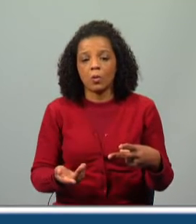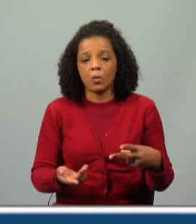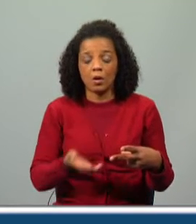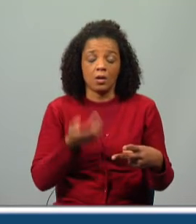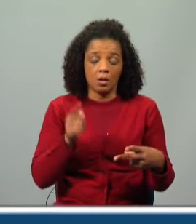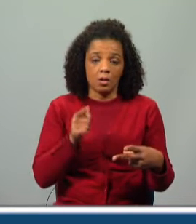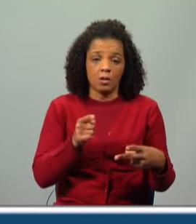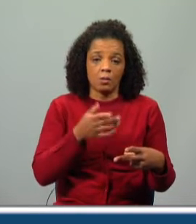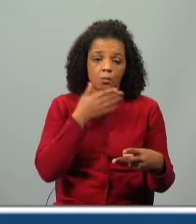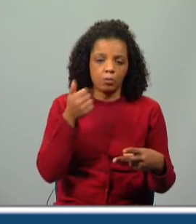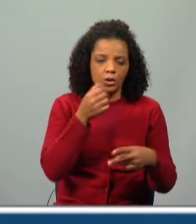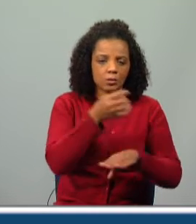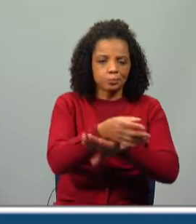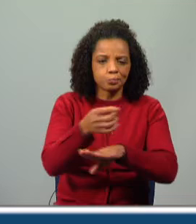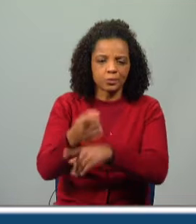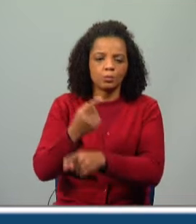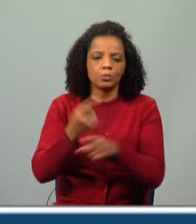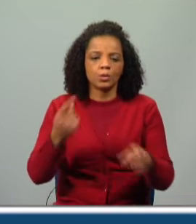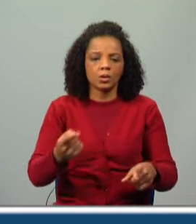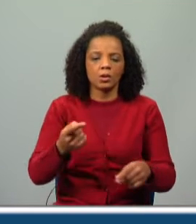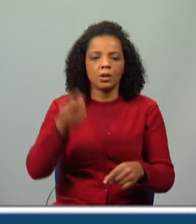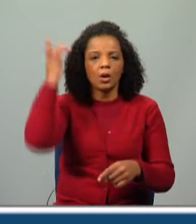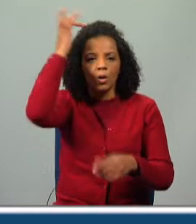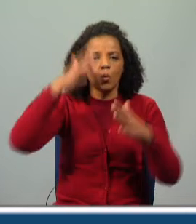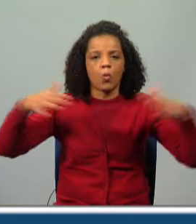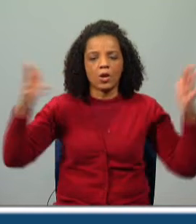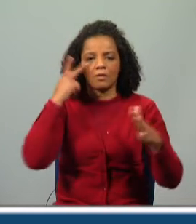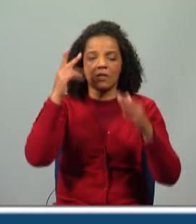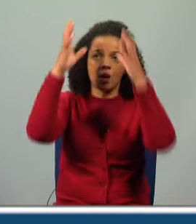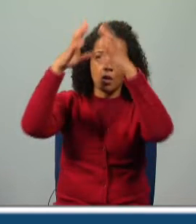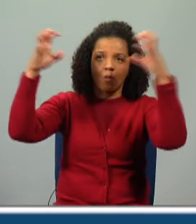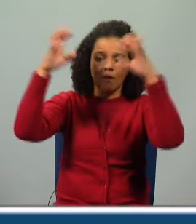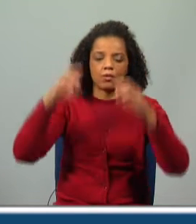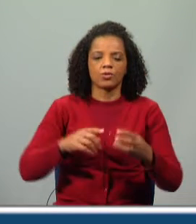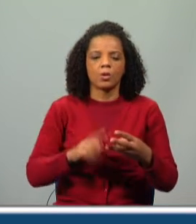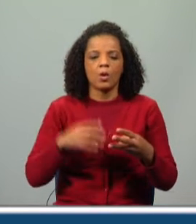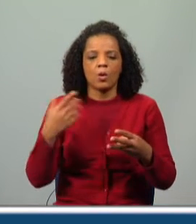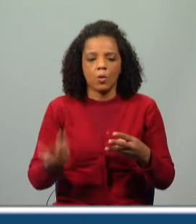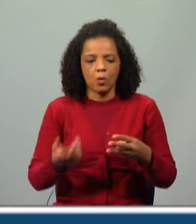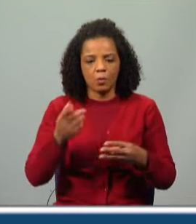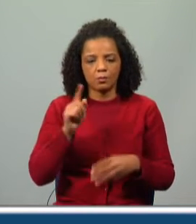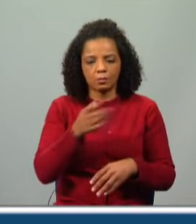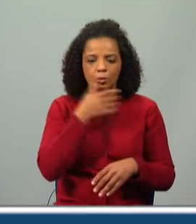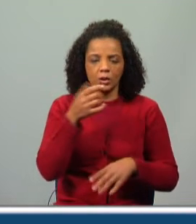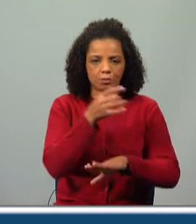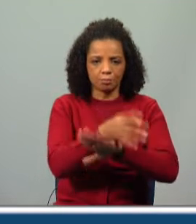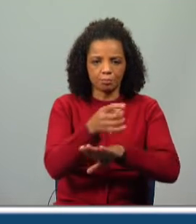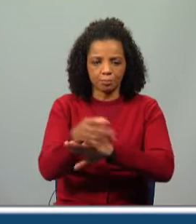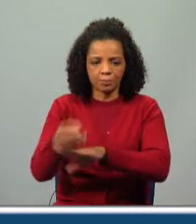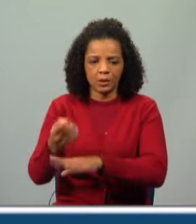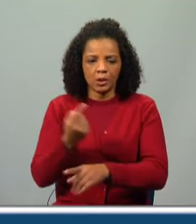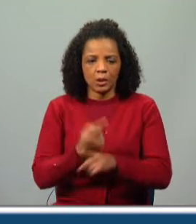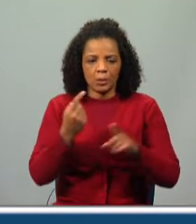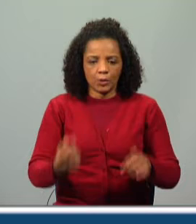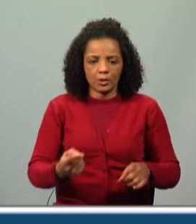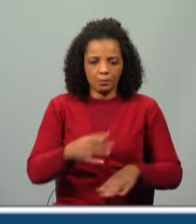galinha pintada era mais bonita do que as outras, porque era um anjo que vivia nas nuvens. Ou será que a galinha pintada era mais bonita do que